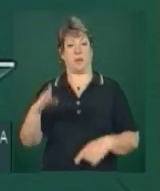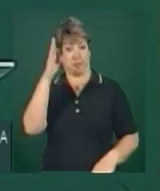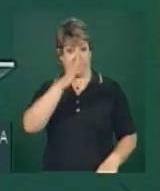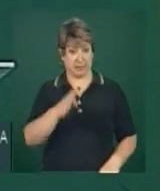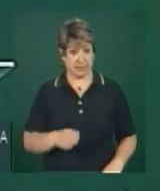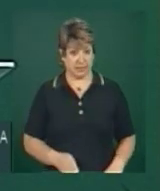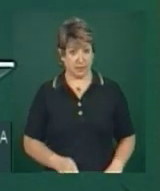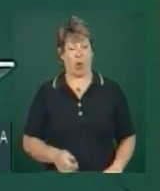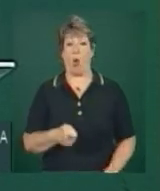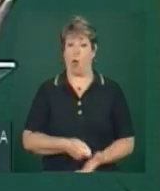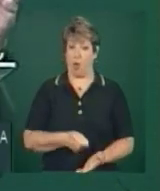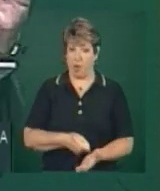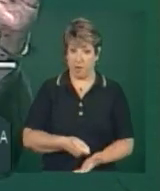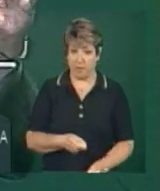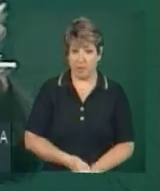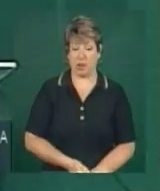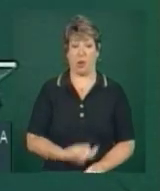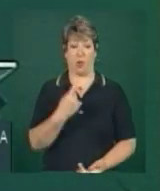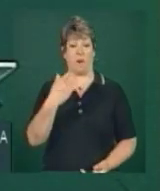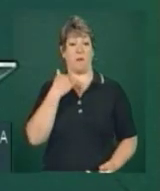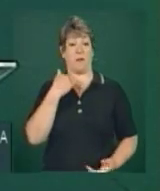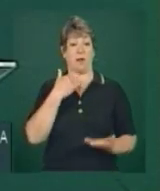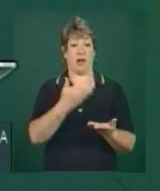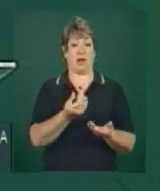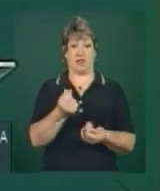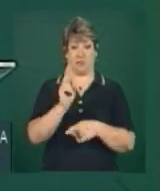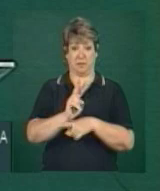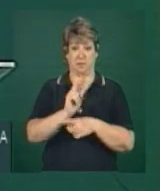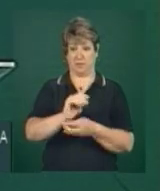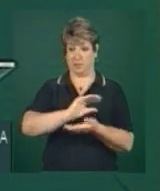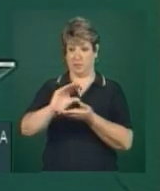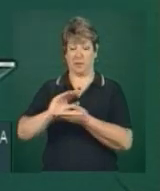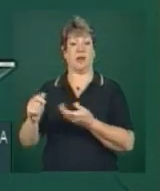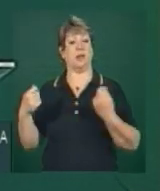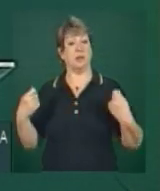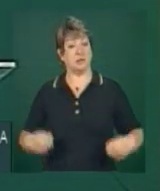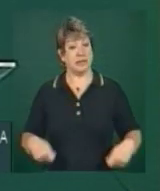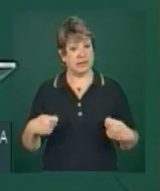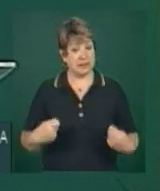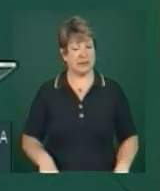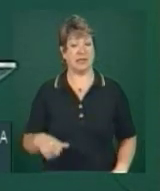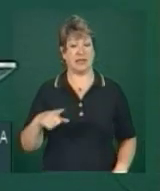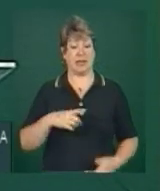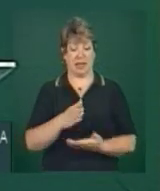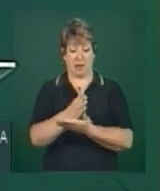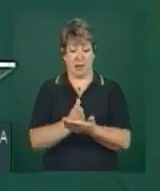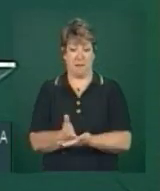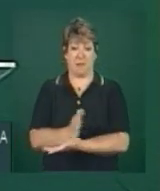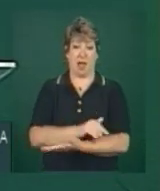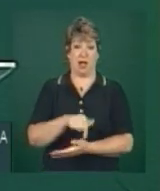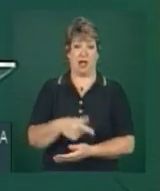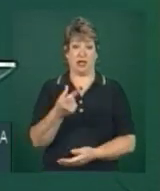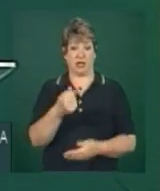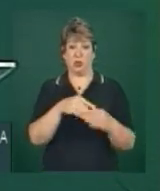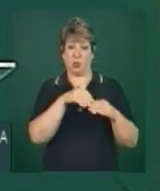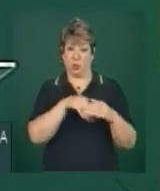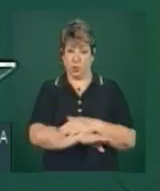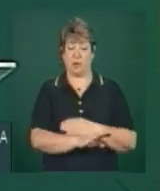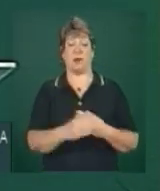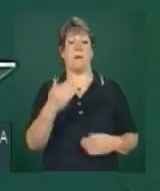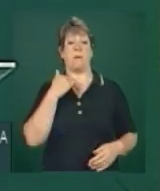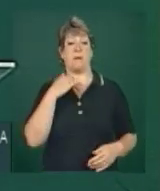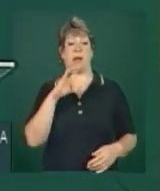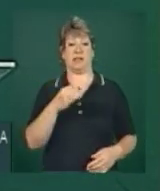obrigatório para um banco emprestar, ele tem de deixar uma parte do dinheiro dentro do banco central.